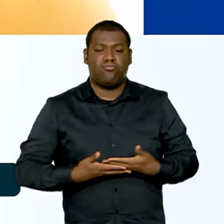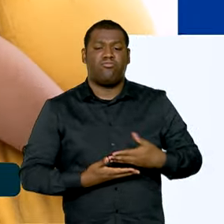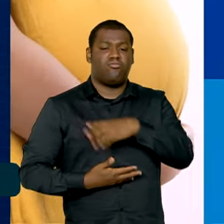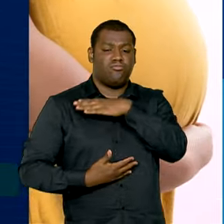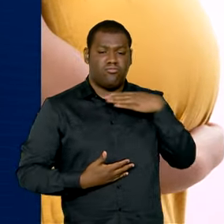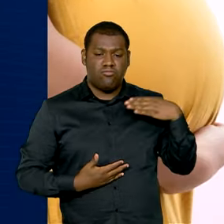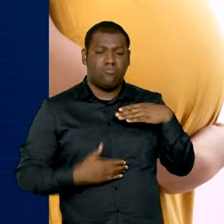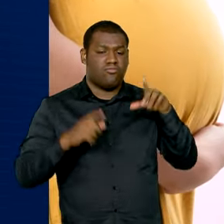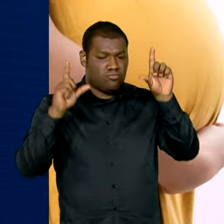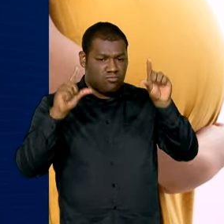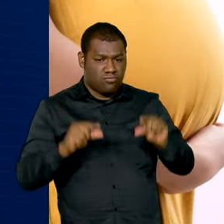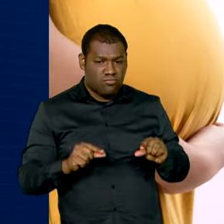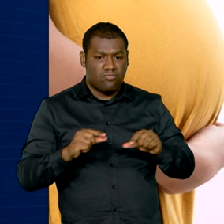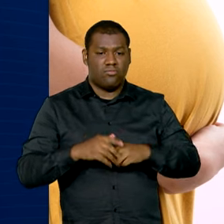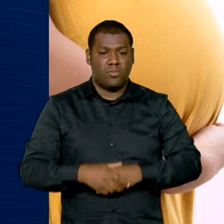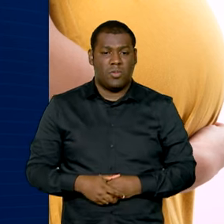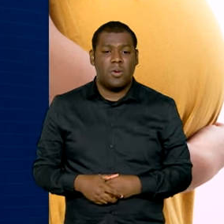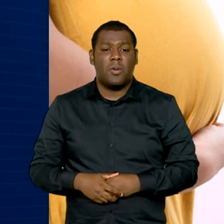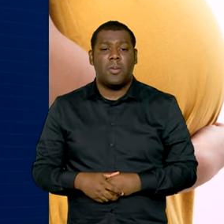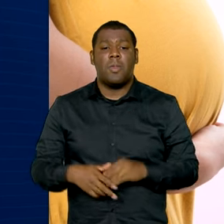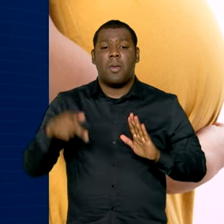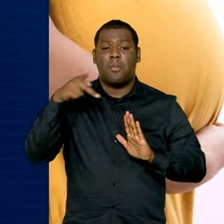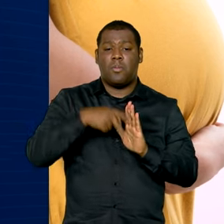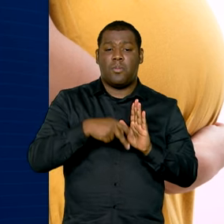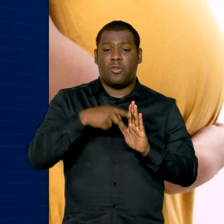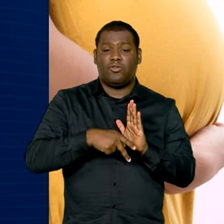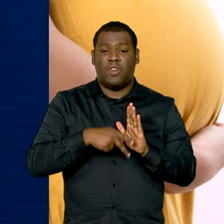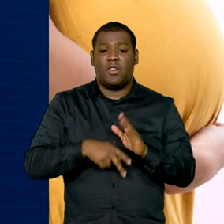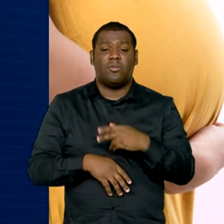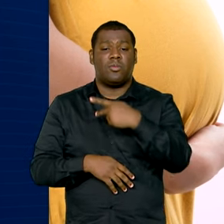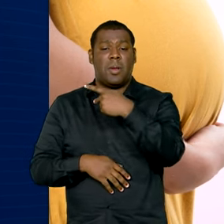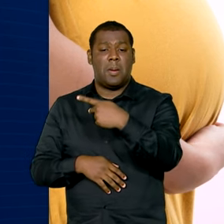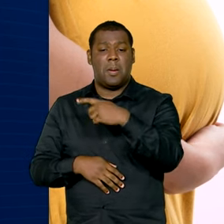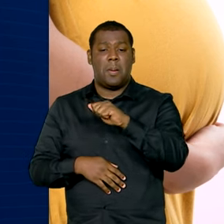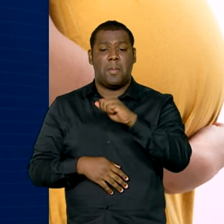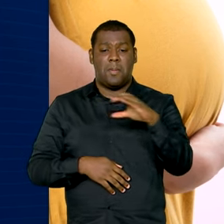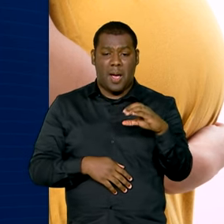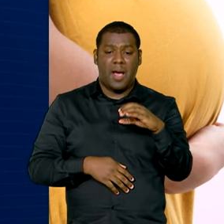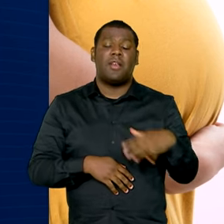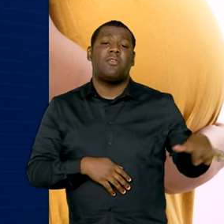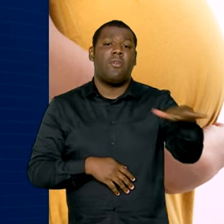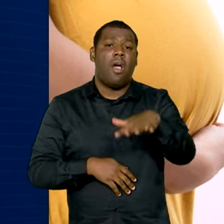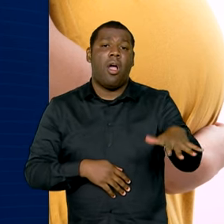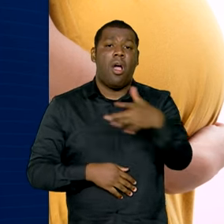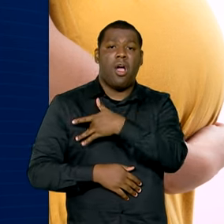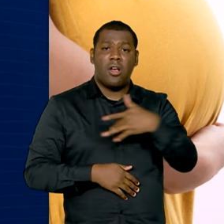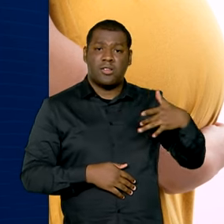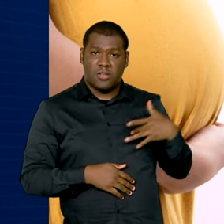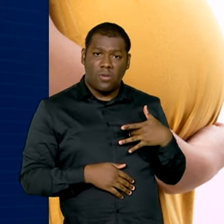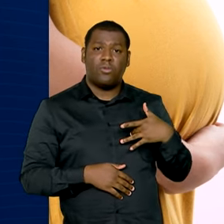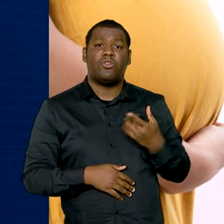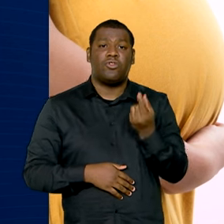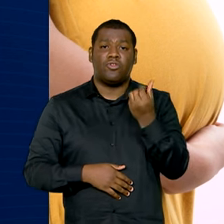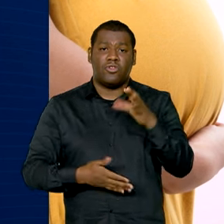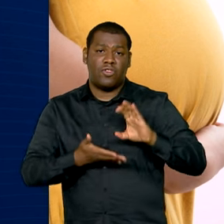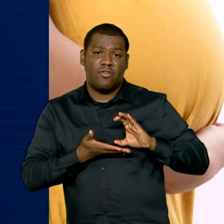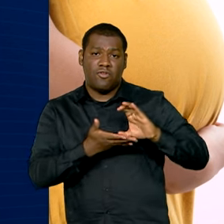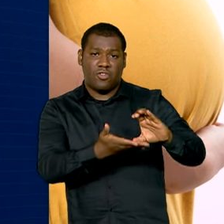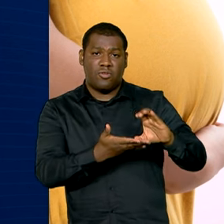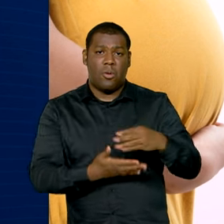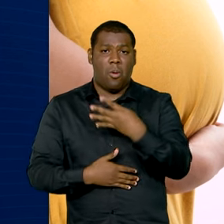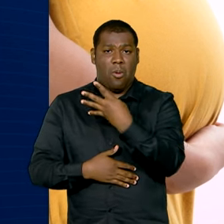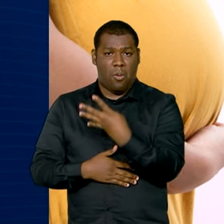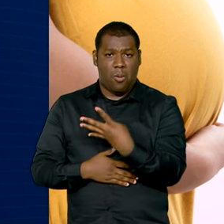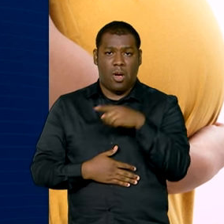primeira etapa do novo Programa de Aceleração do Crescimento na área da saúde vai investir R$ 4